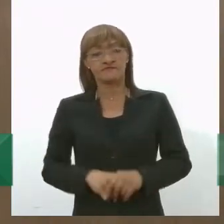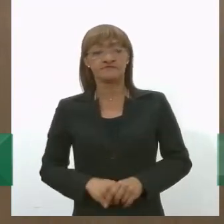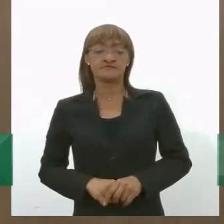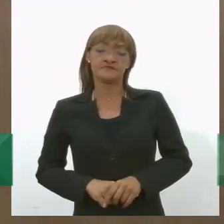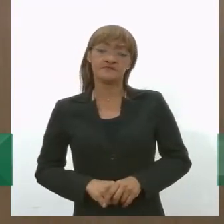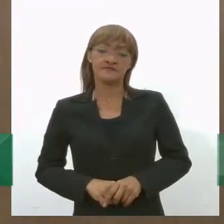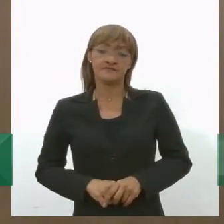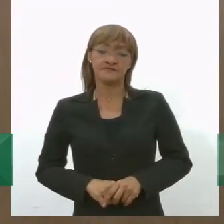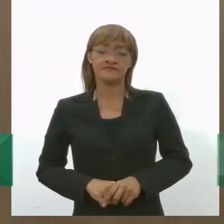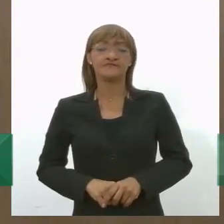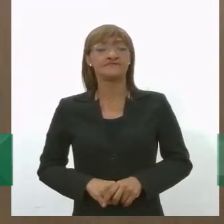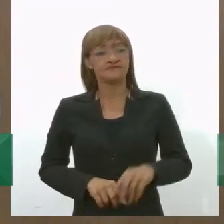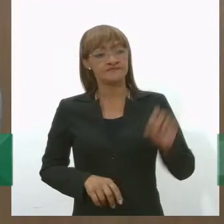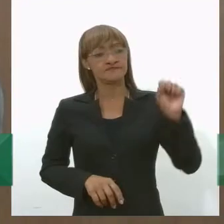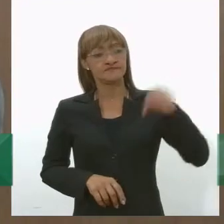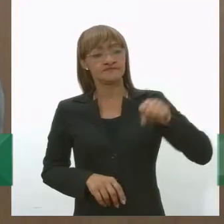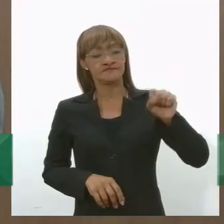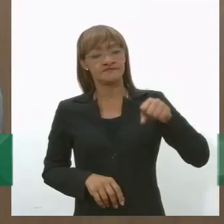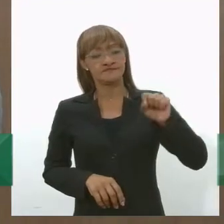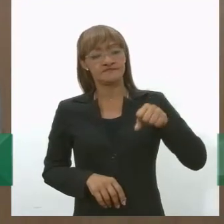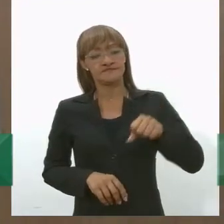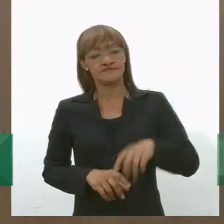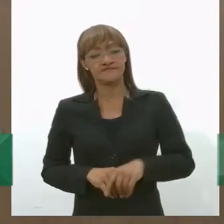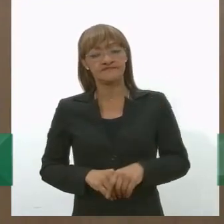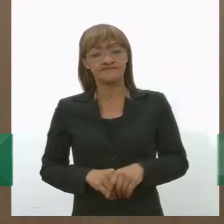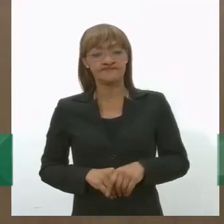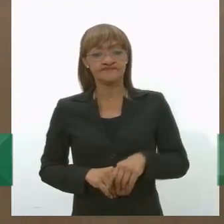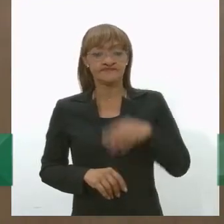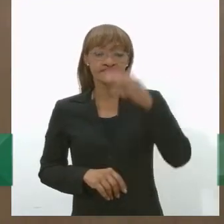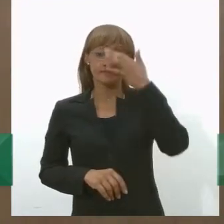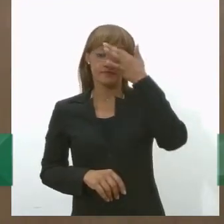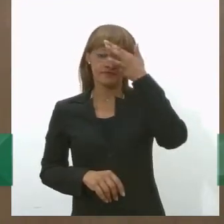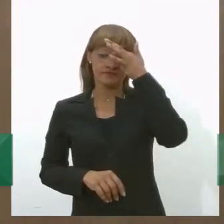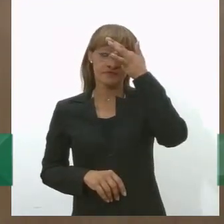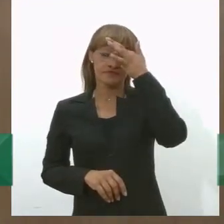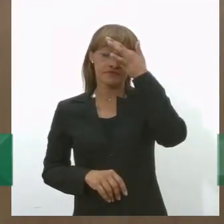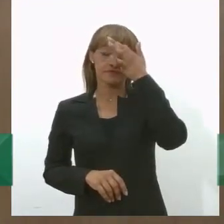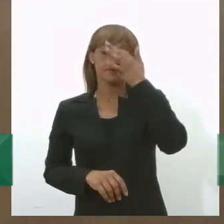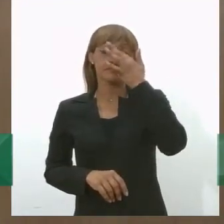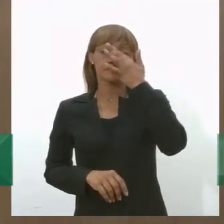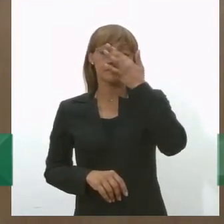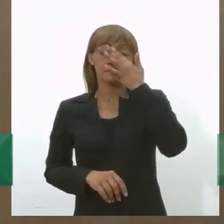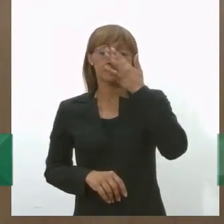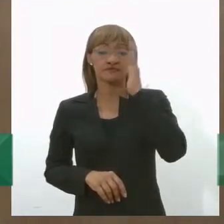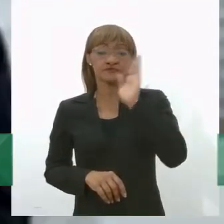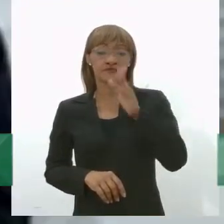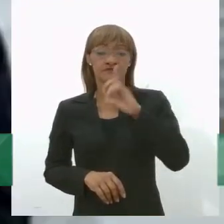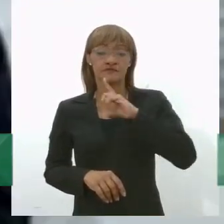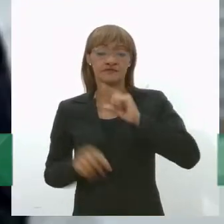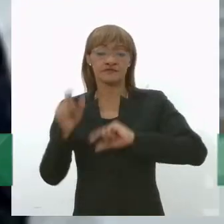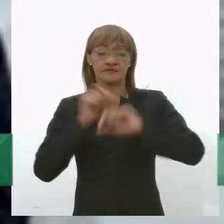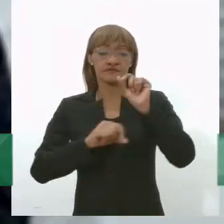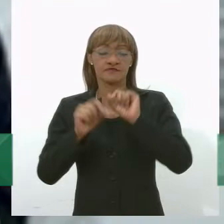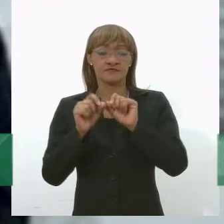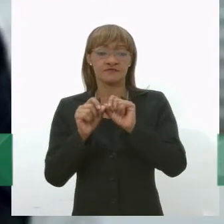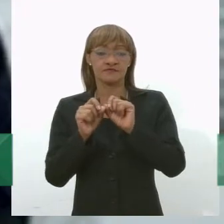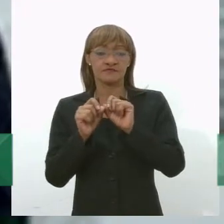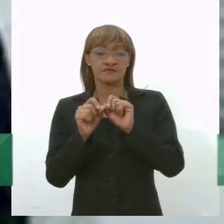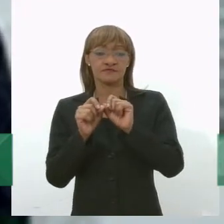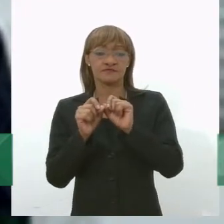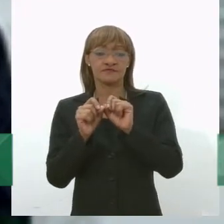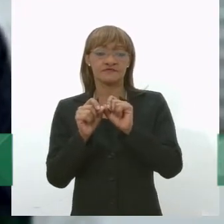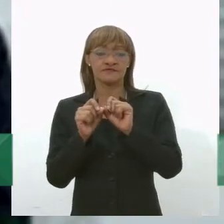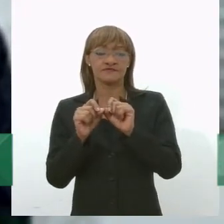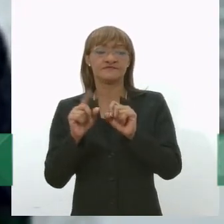Isso, Clécia. Nós temos aqui tanto uma parceria como a gente já ouve a